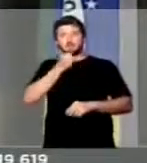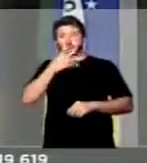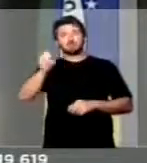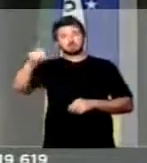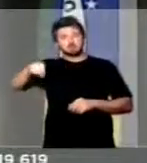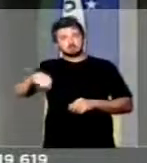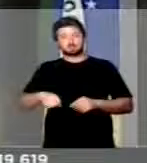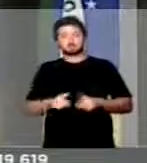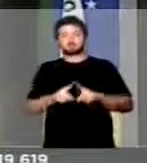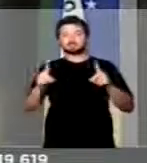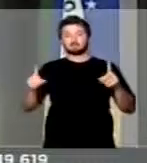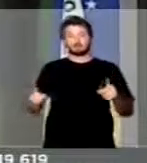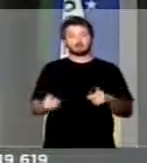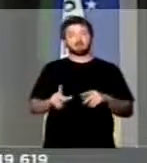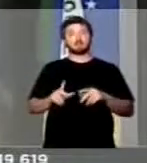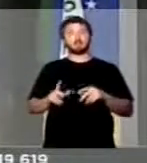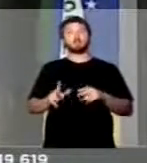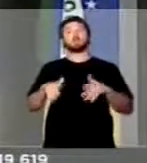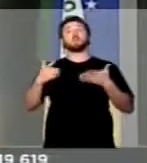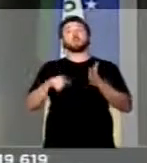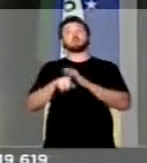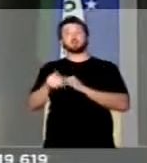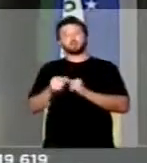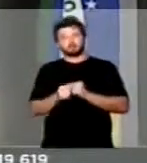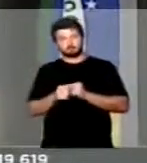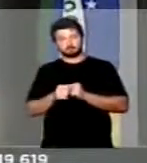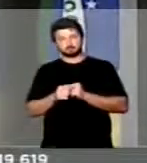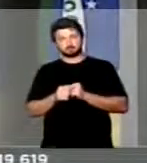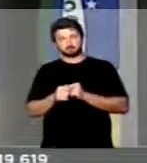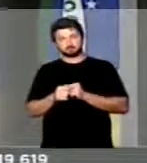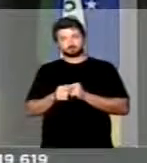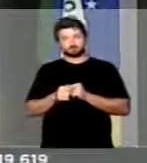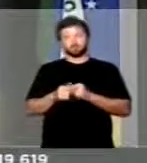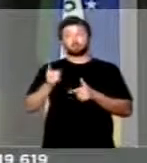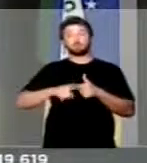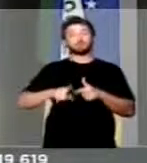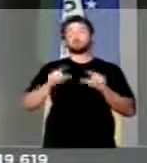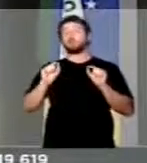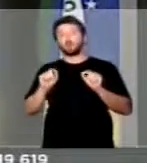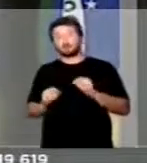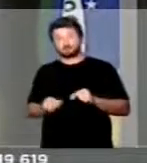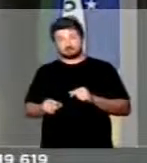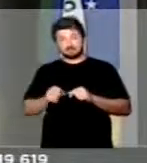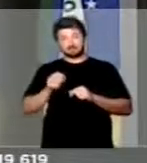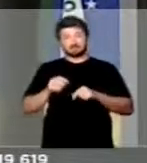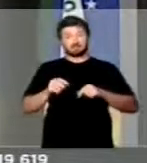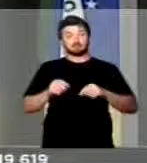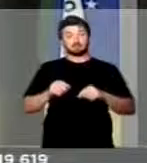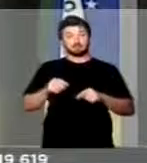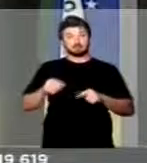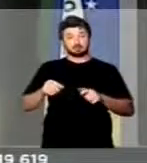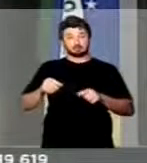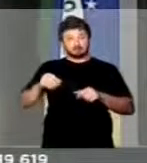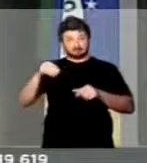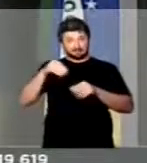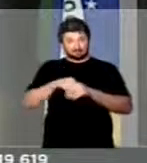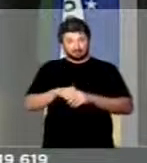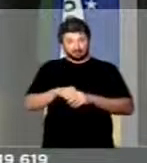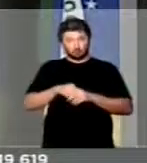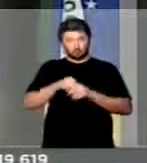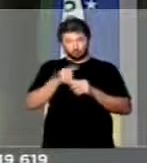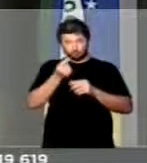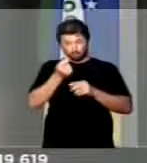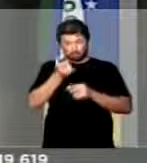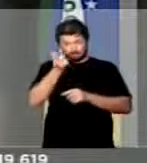mas a pergunta não é essa, a pergunta é se dentro dos escassos,